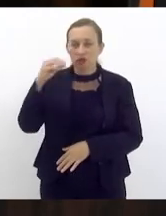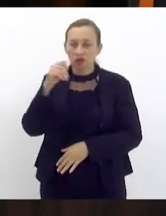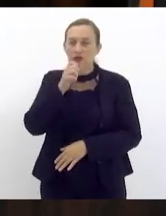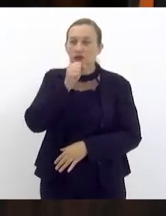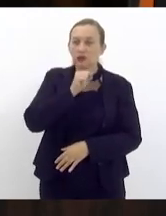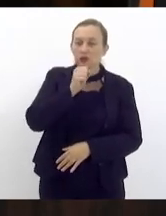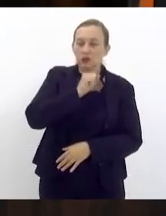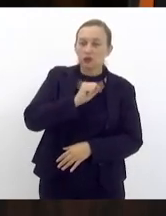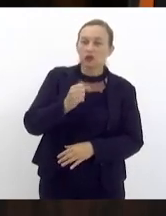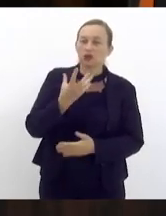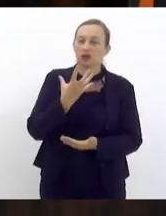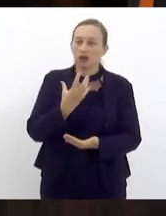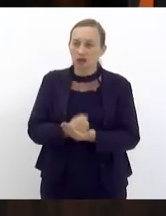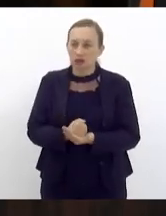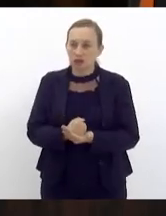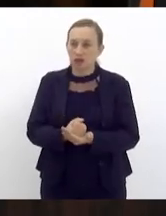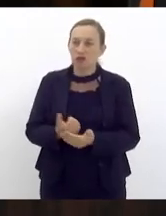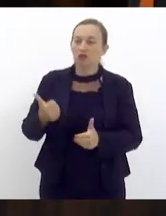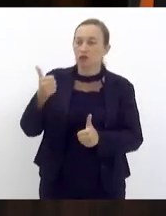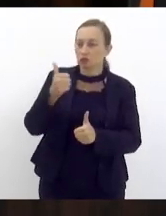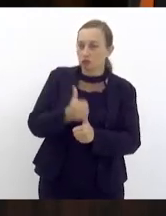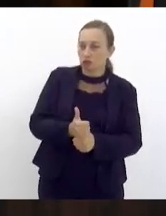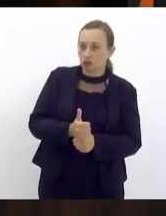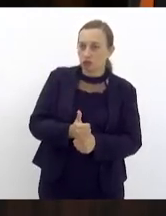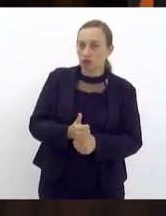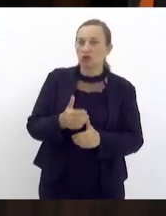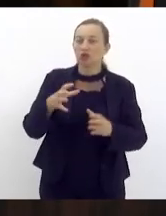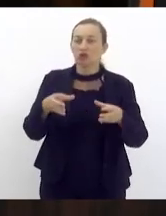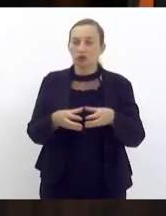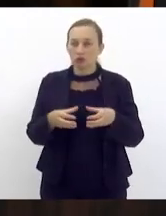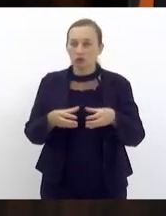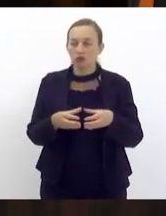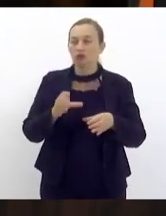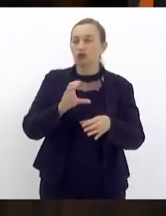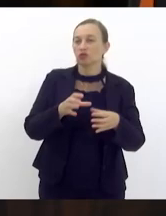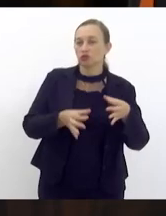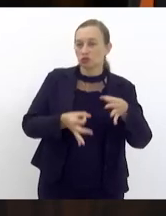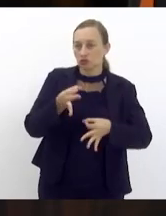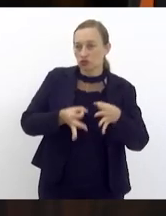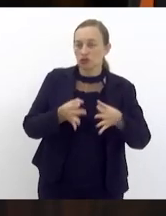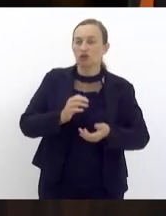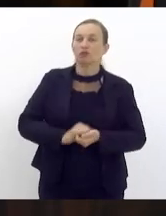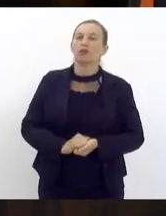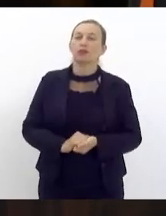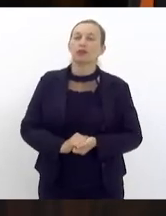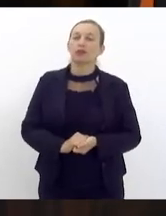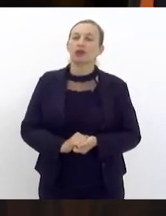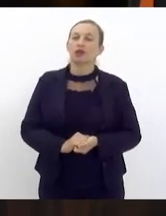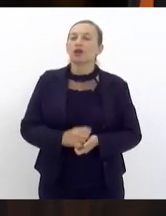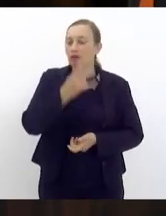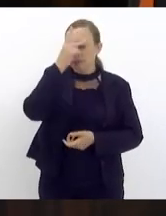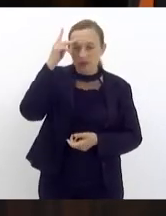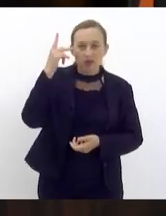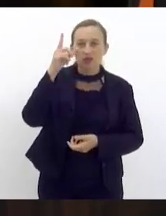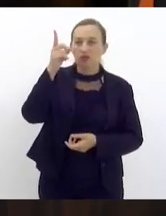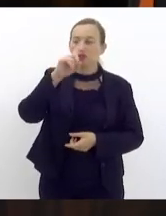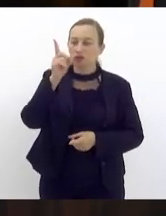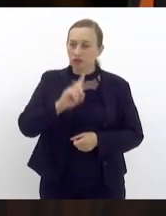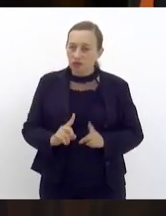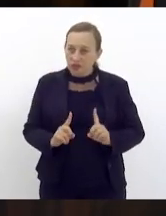favorável com substitutivo da comissão de constituição e justiça da pessoa com